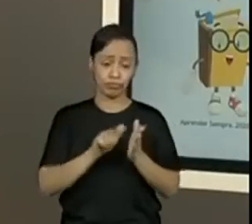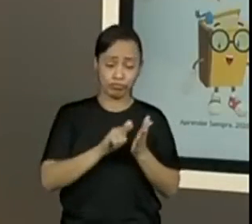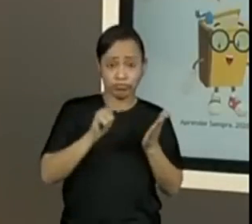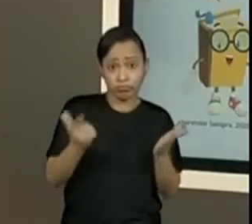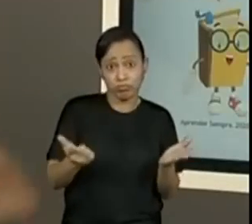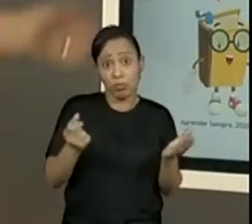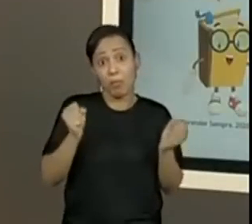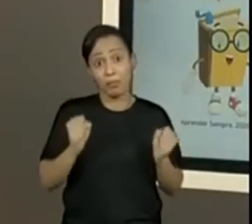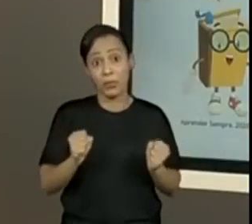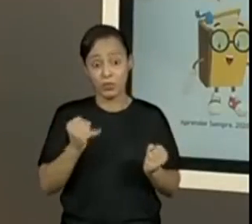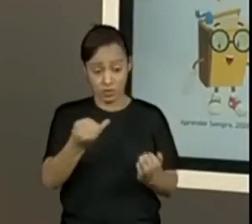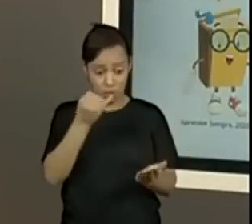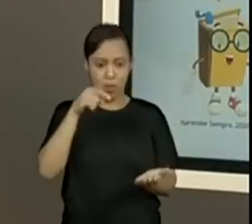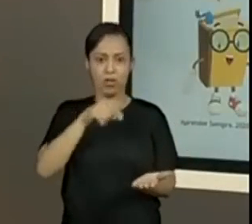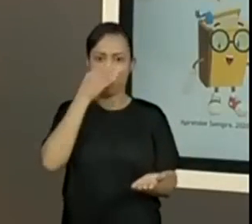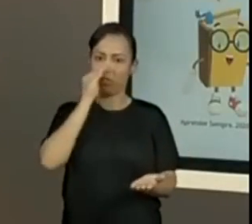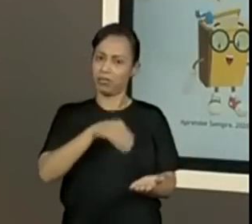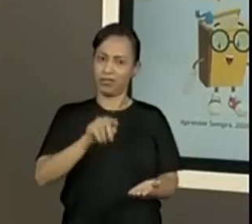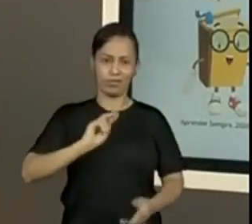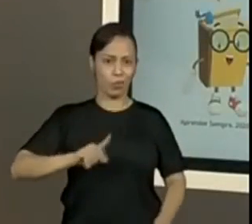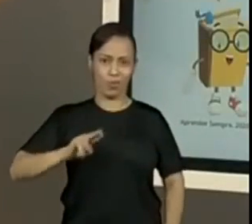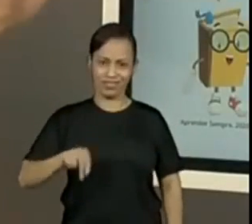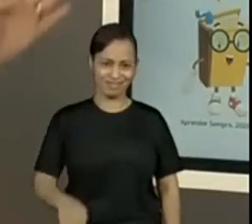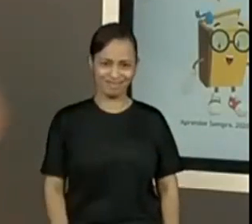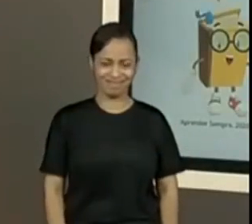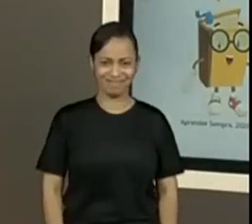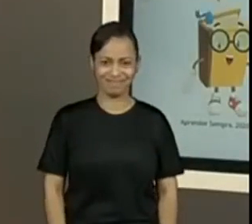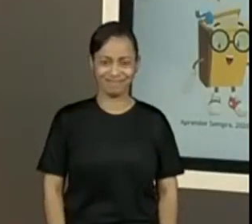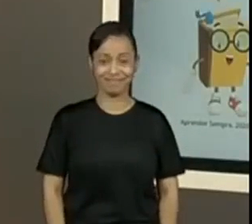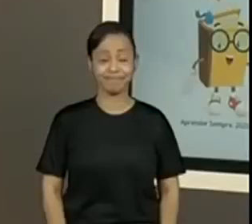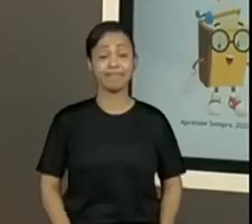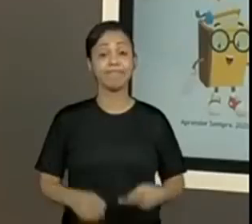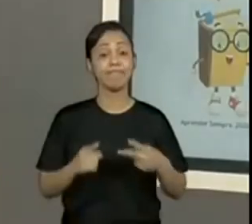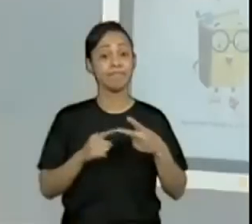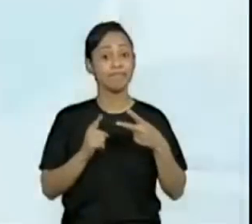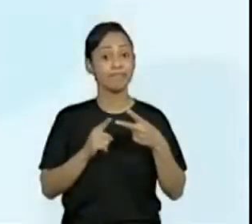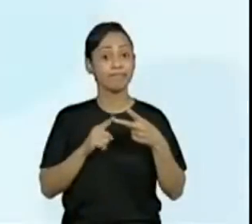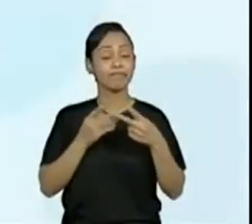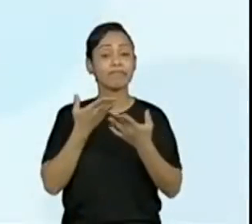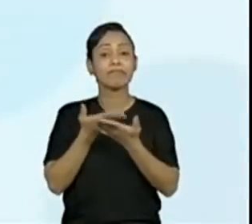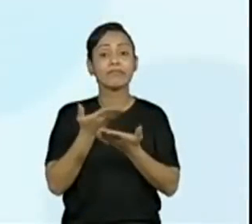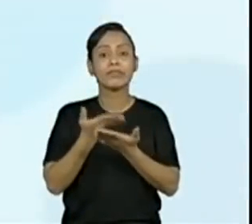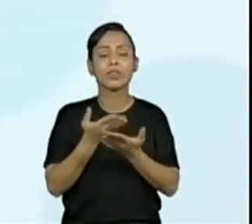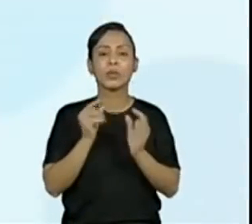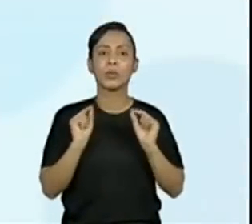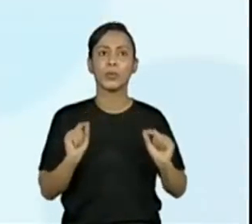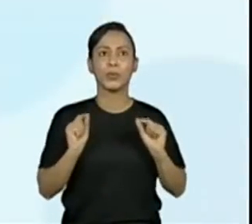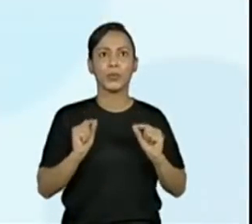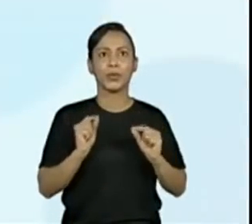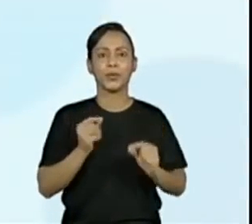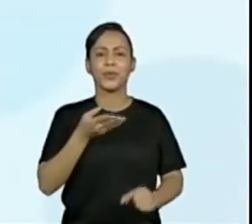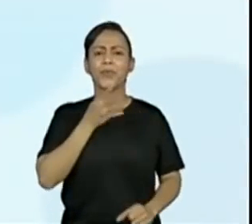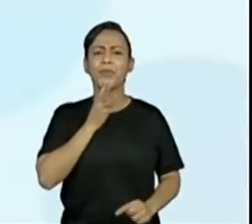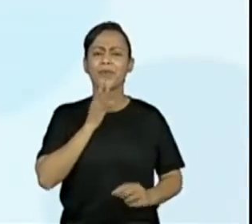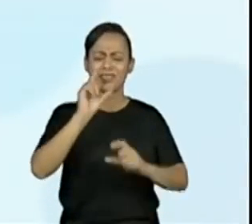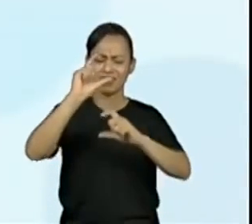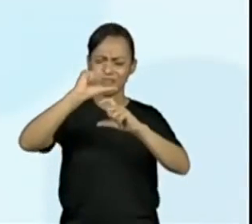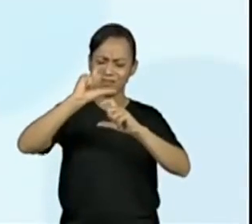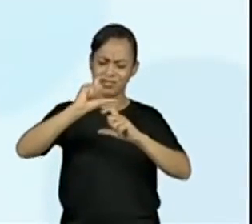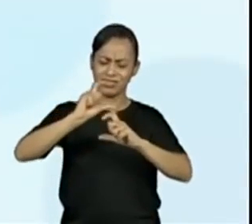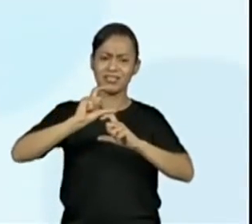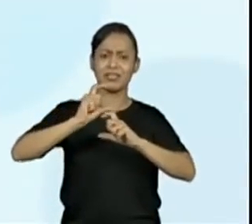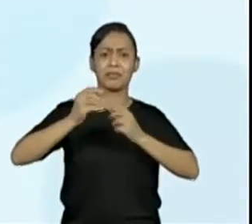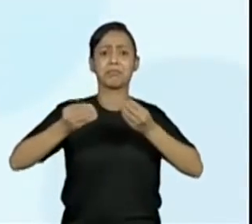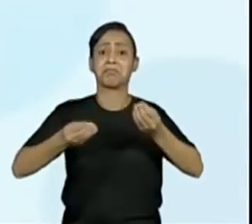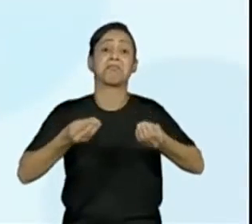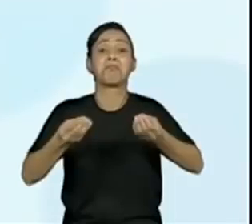perceber que é importante. Na segunda aula, a gente vai começar conhecendo quadrinhas, tá? Que ainda